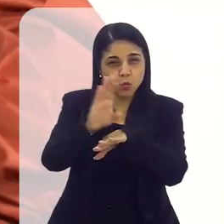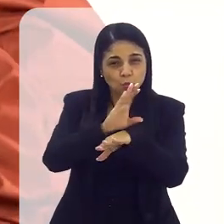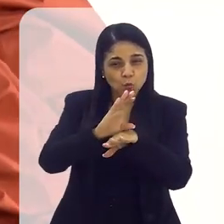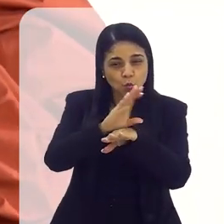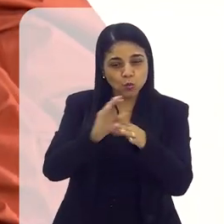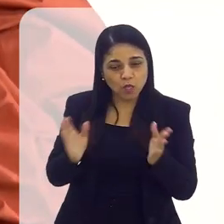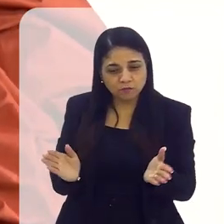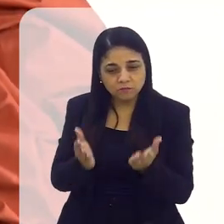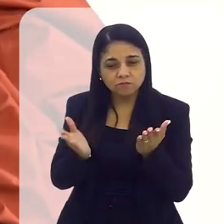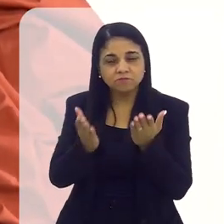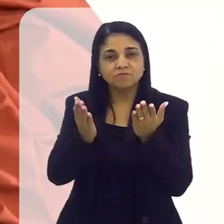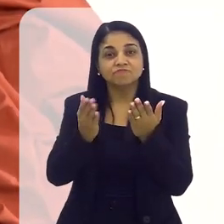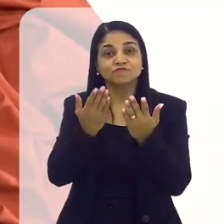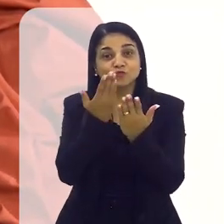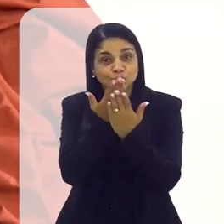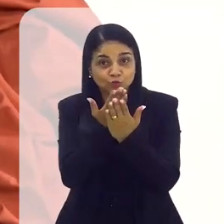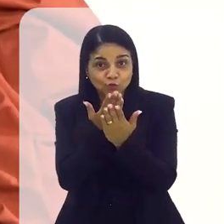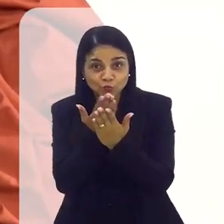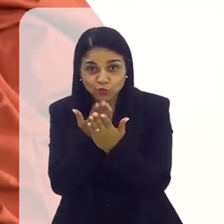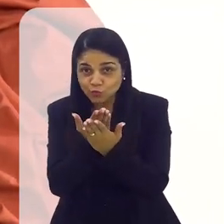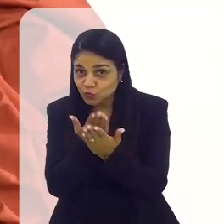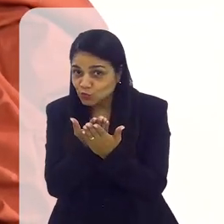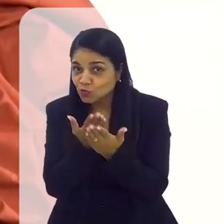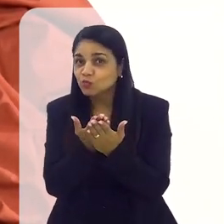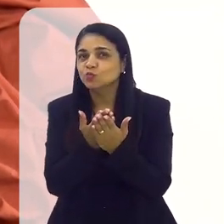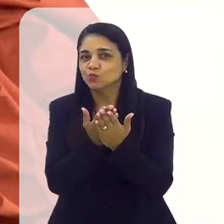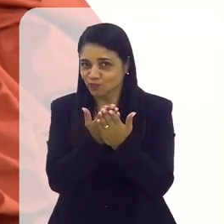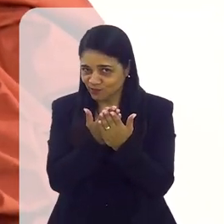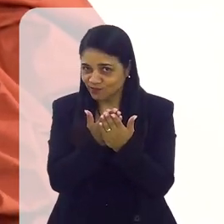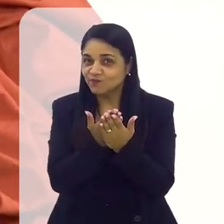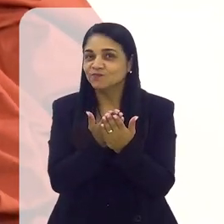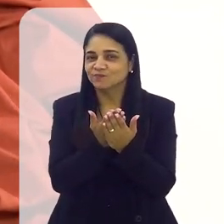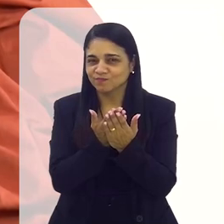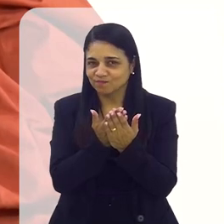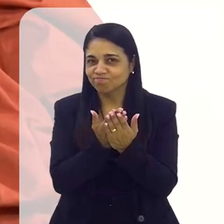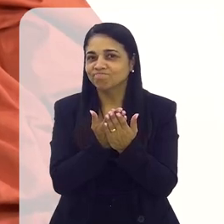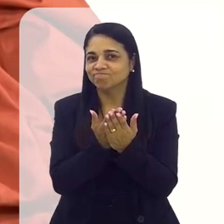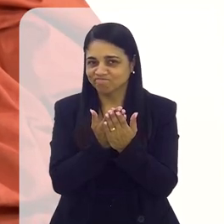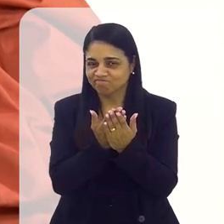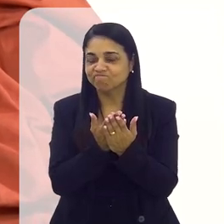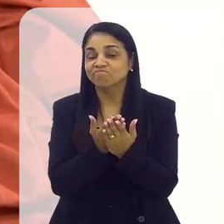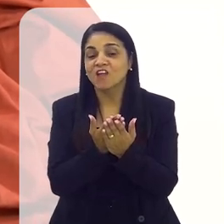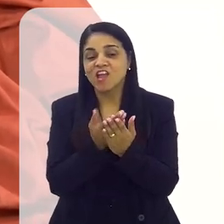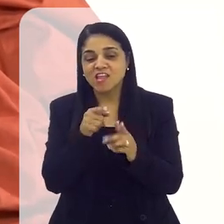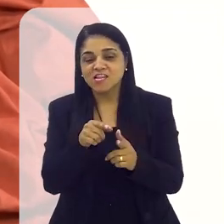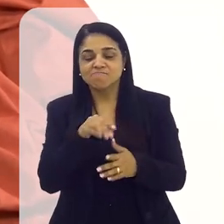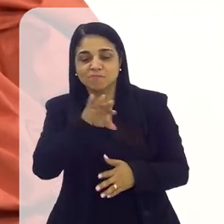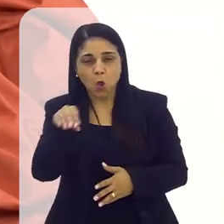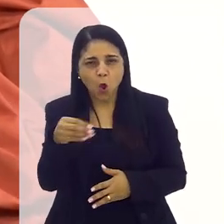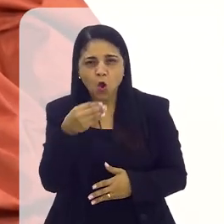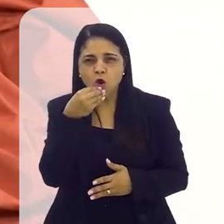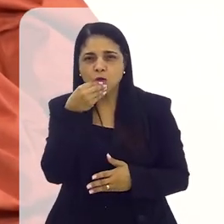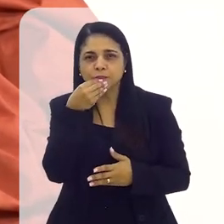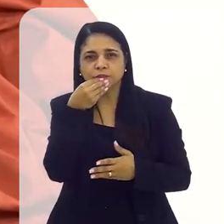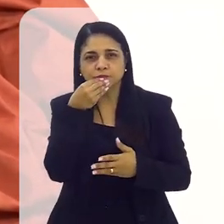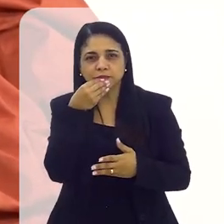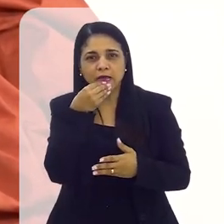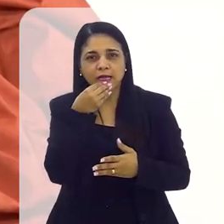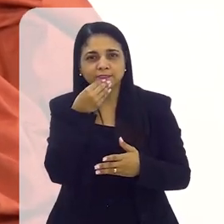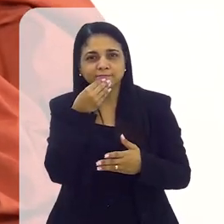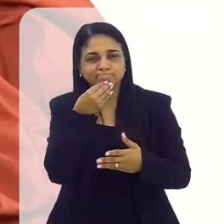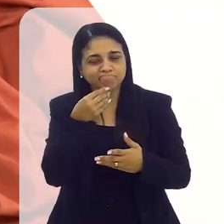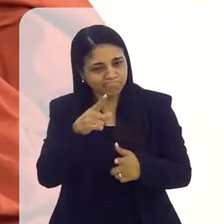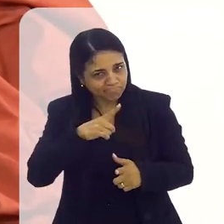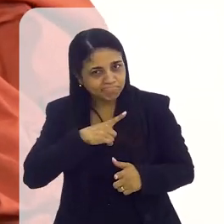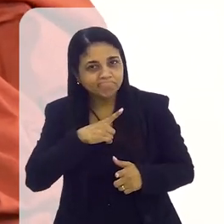curso, gente incentiva a conclusão dos estudos. Então ele agarrou essa oportunidade também.